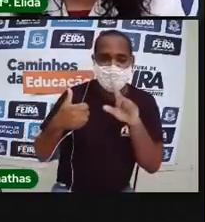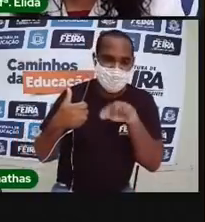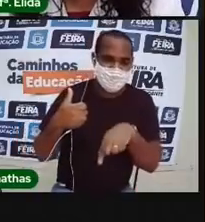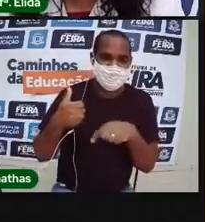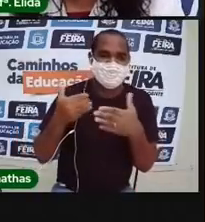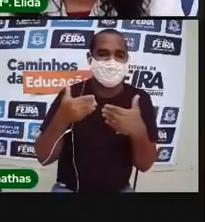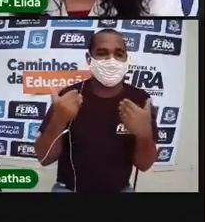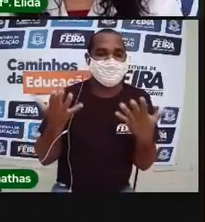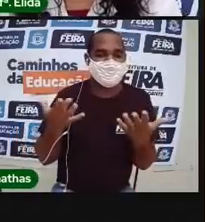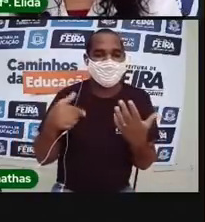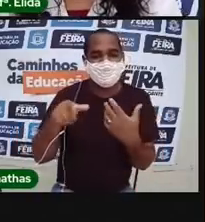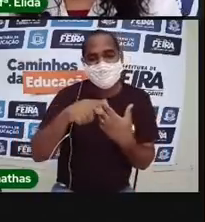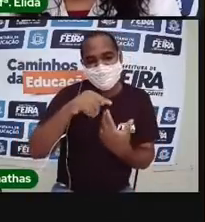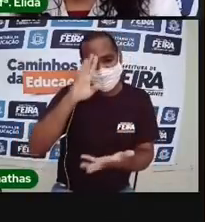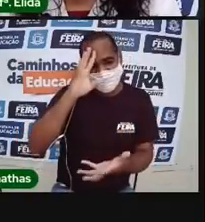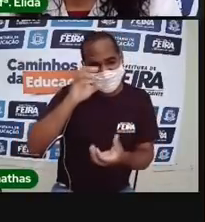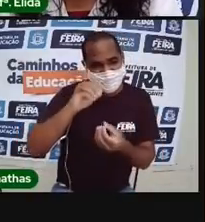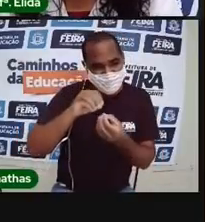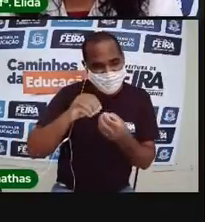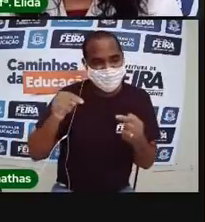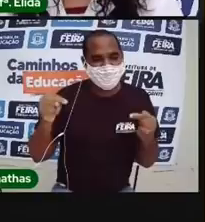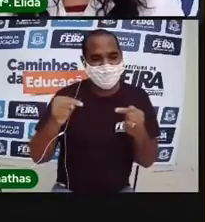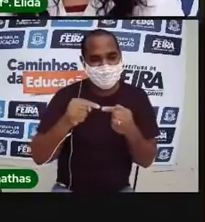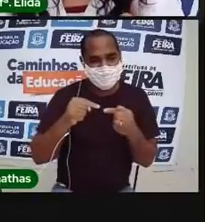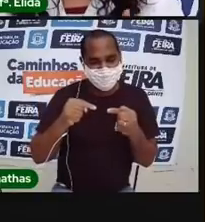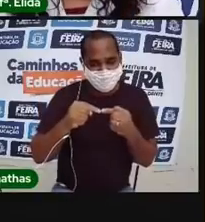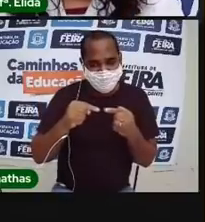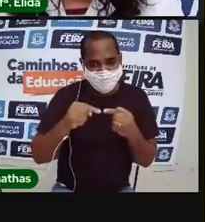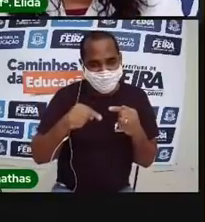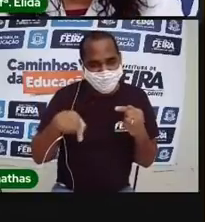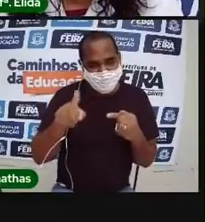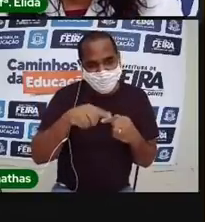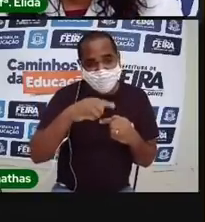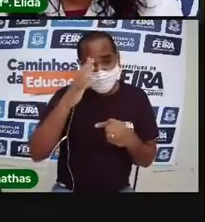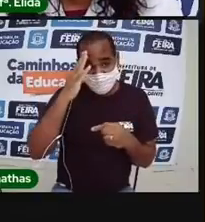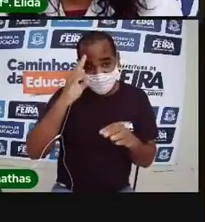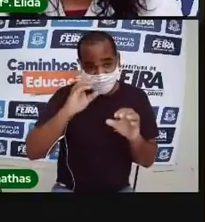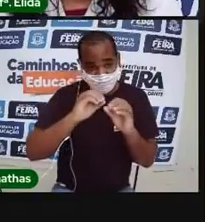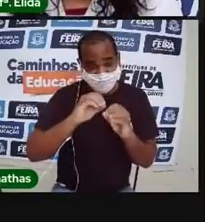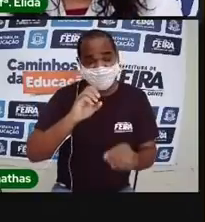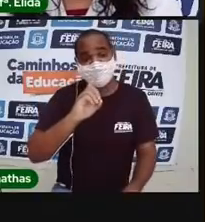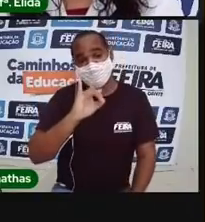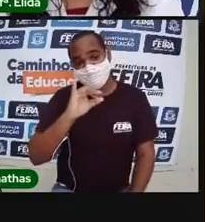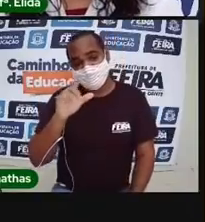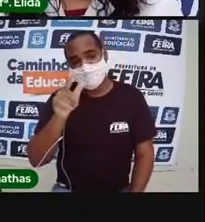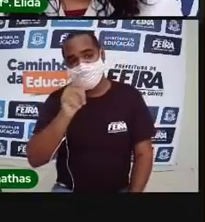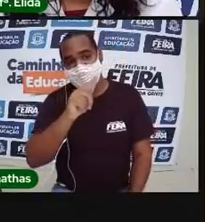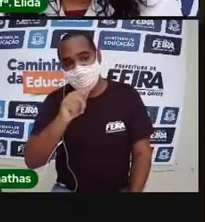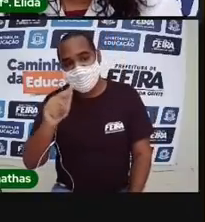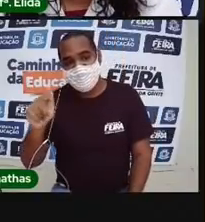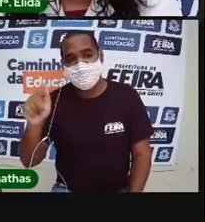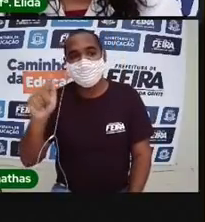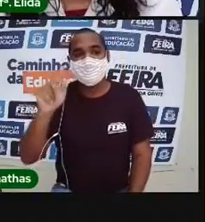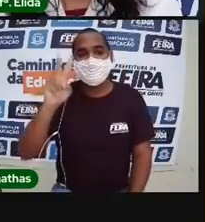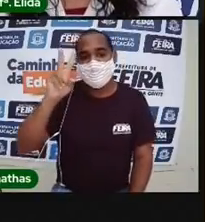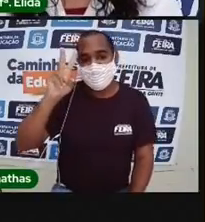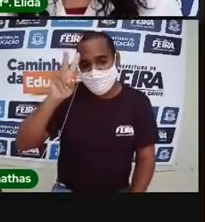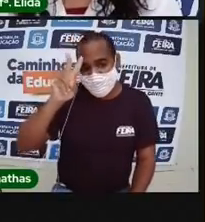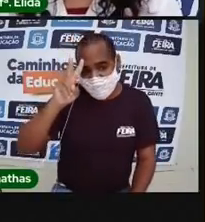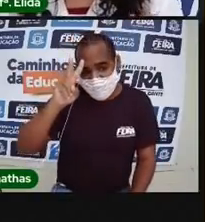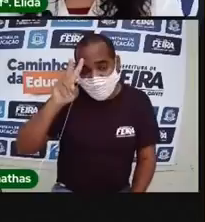Então, vamos recordar? O calendário tem os dias da semana, é segunda